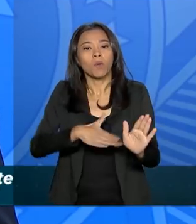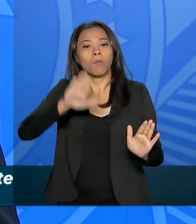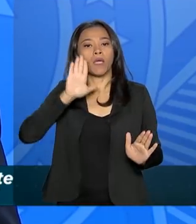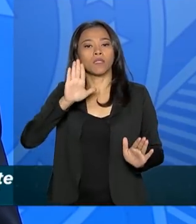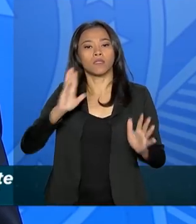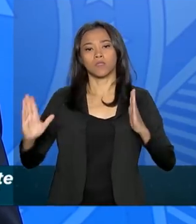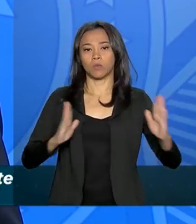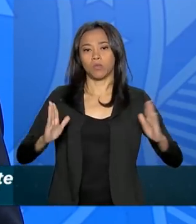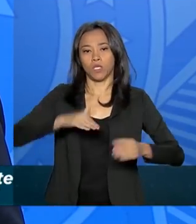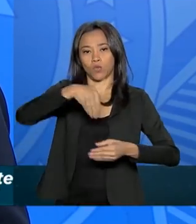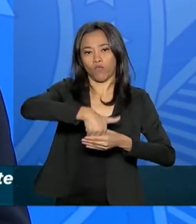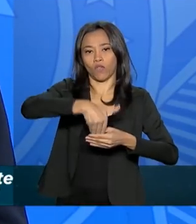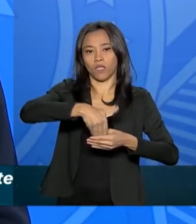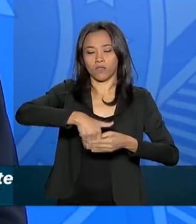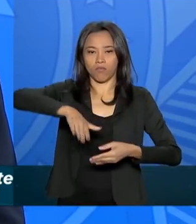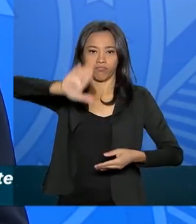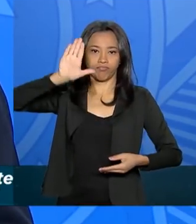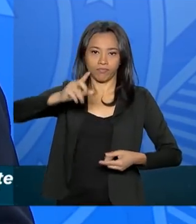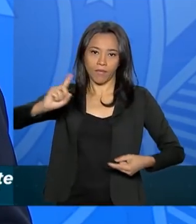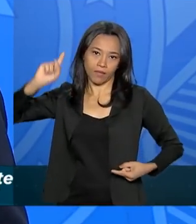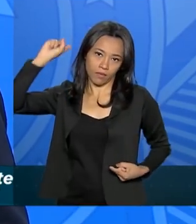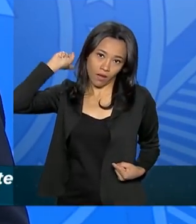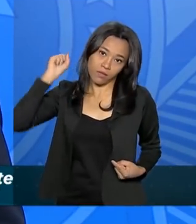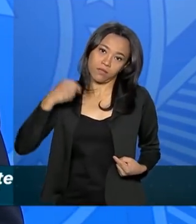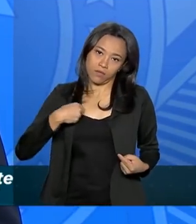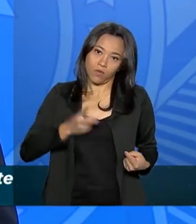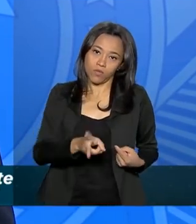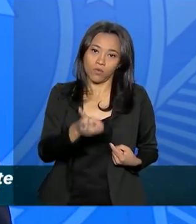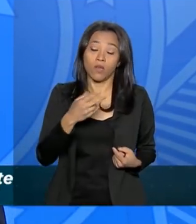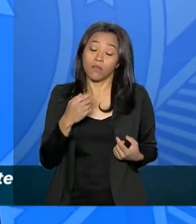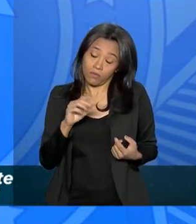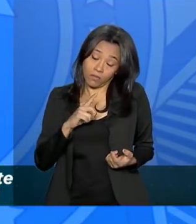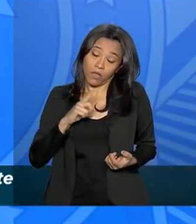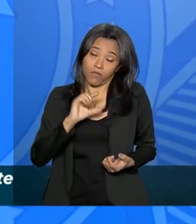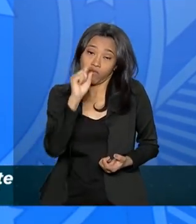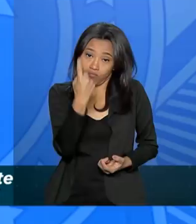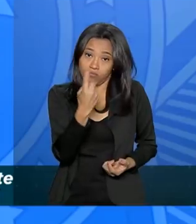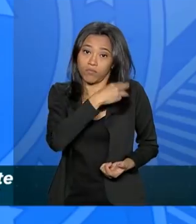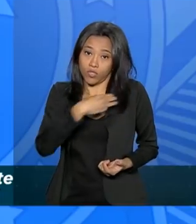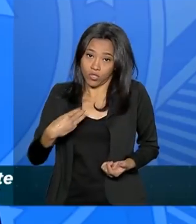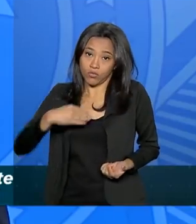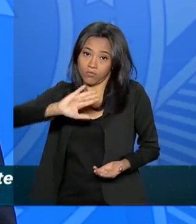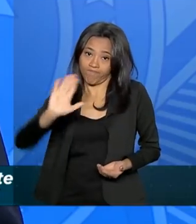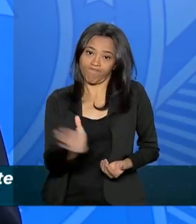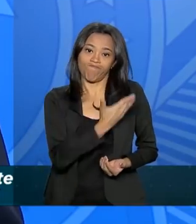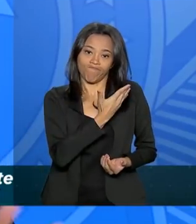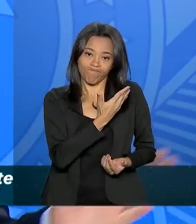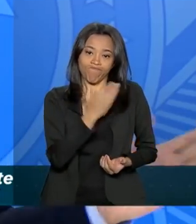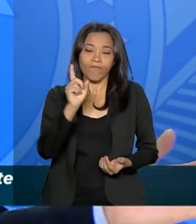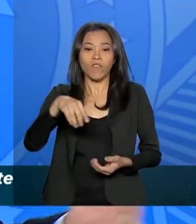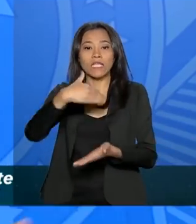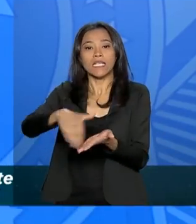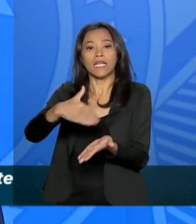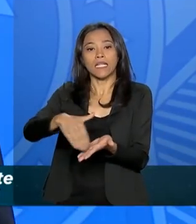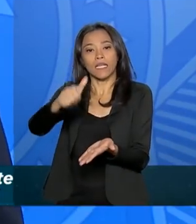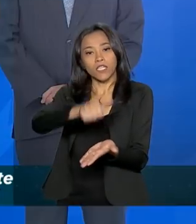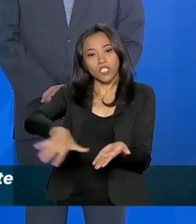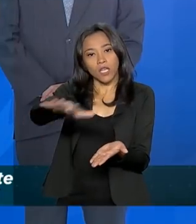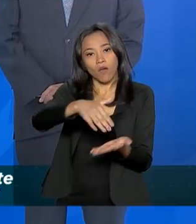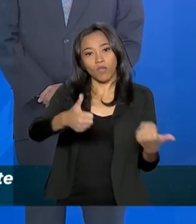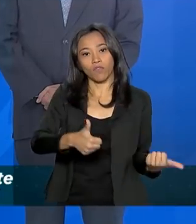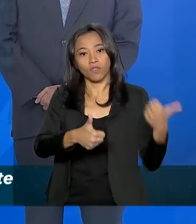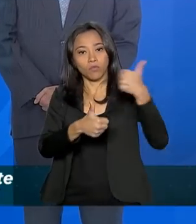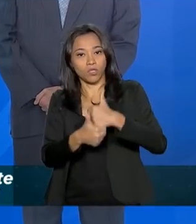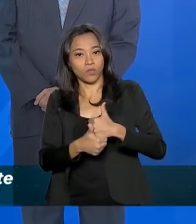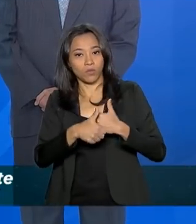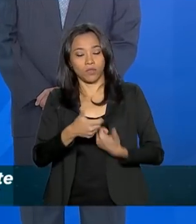durante a sua campanha. Então, teve um ministro, um primeiro, que saiu, que foi da Secretaria-Geral, até que foi substituído